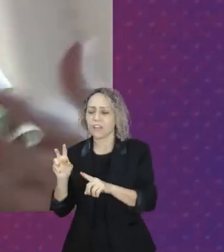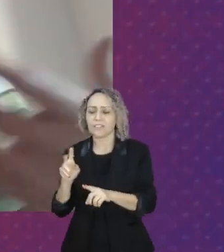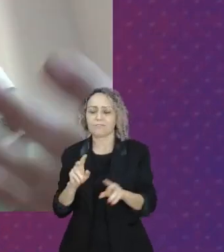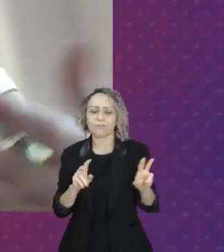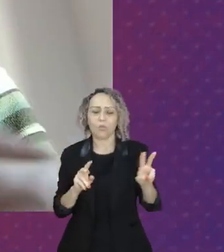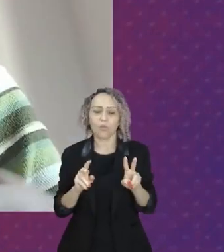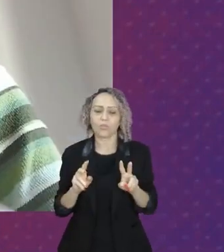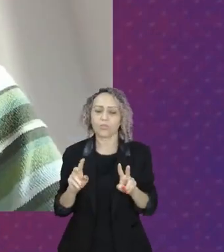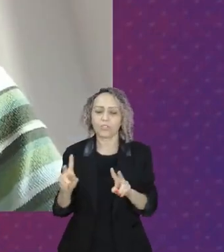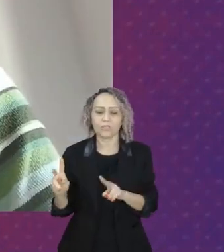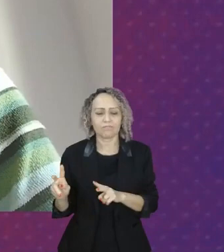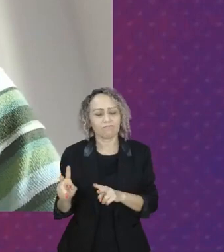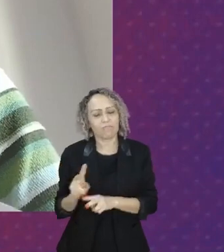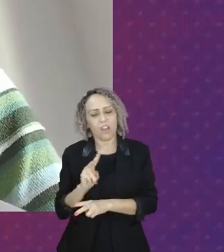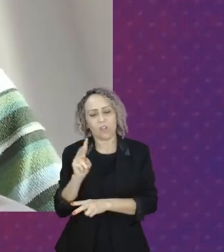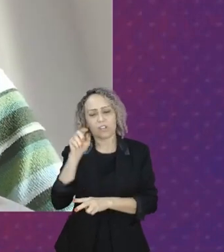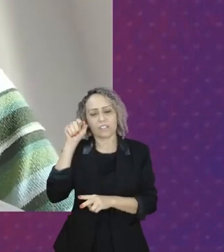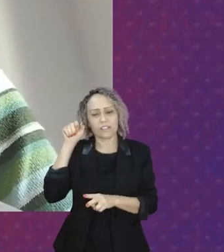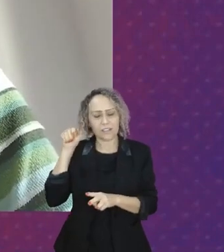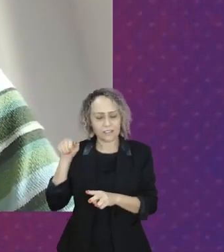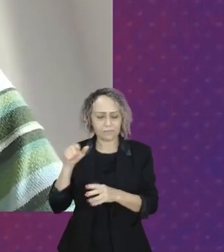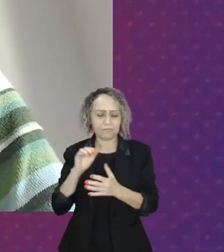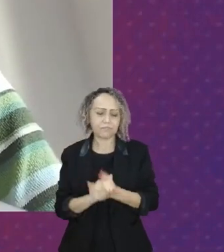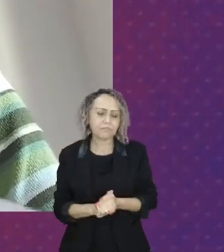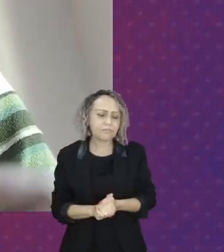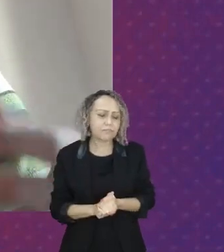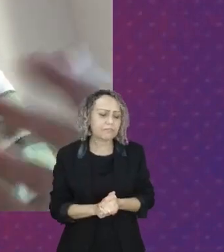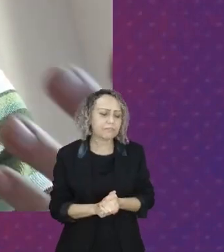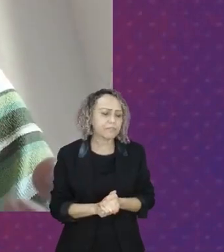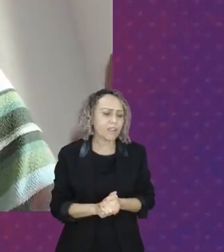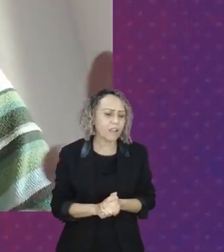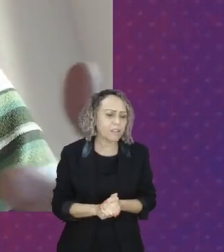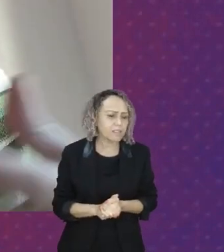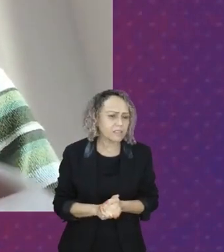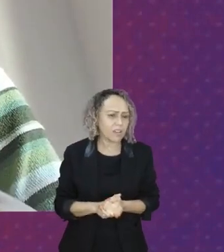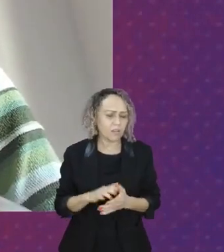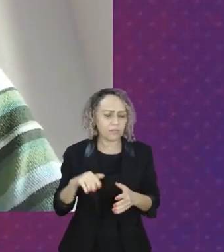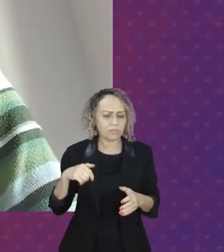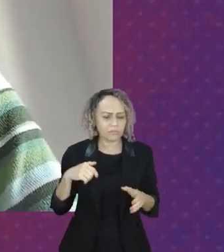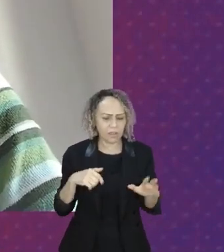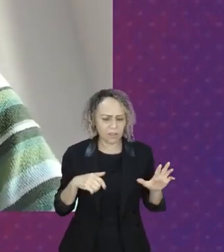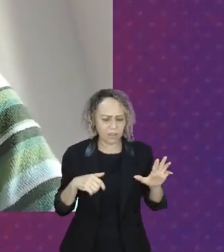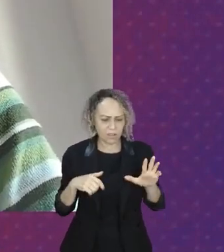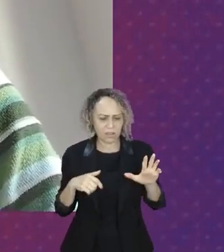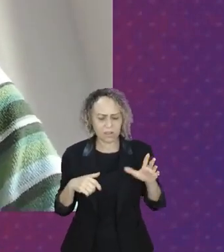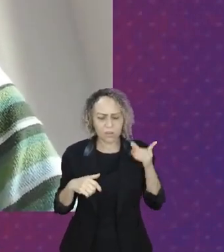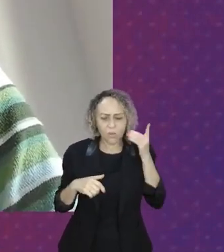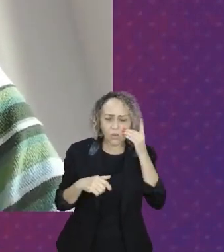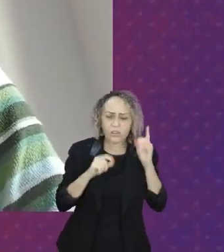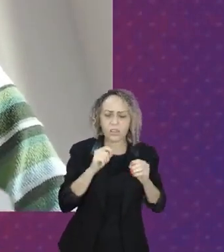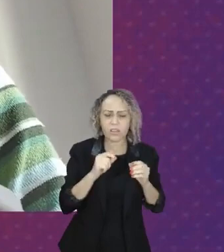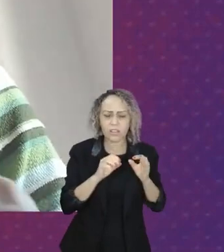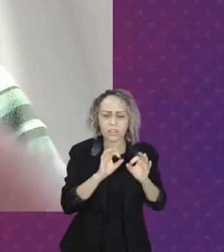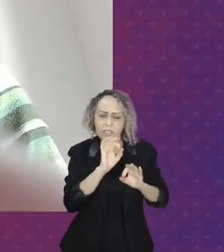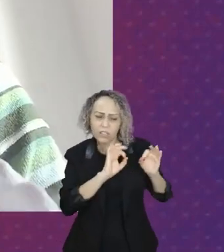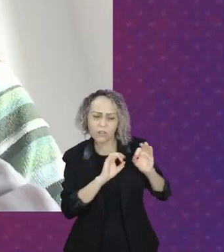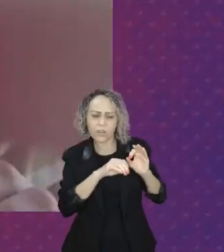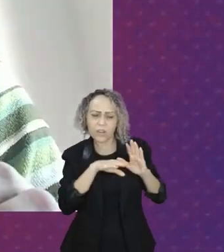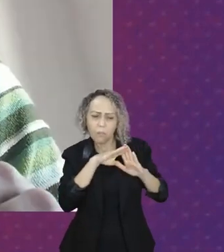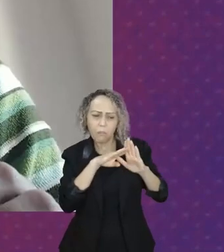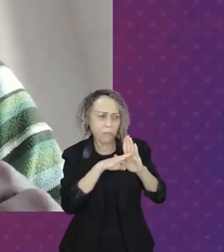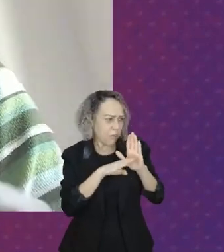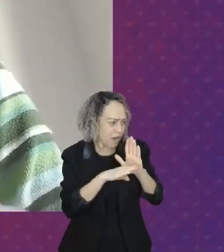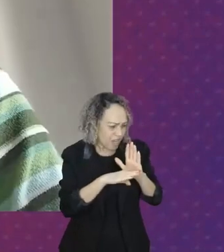desenvolvendo alguns planos que auxiliaram muito nessa área e, principalmente,